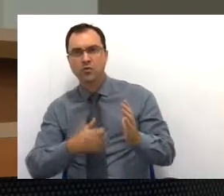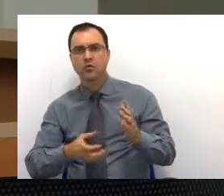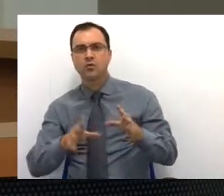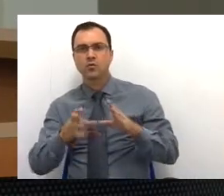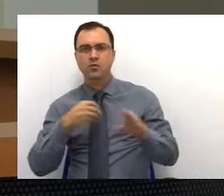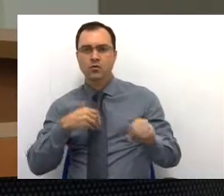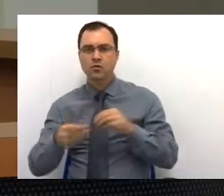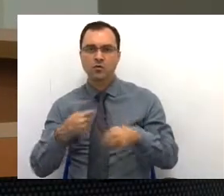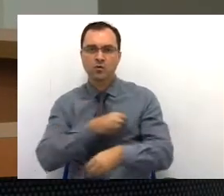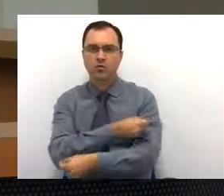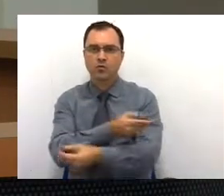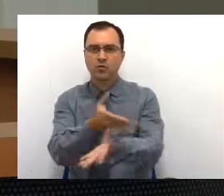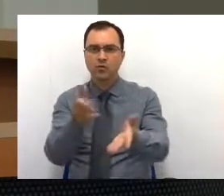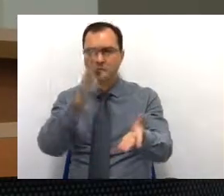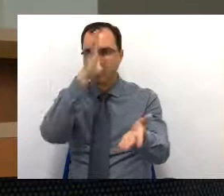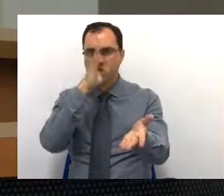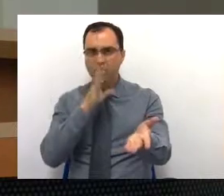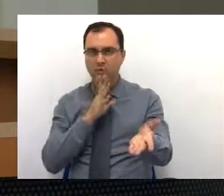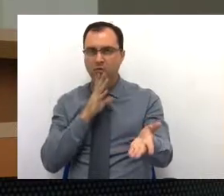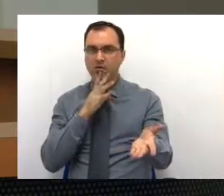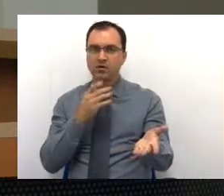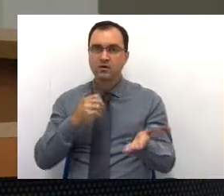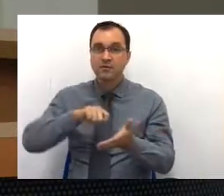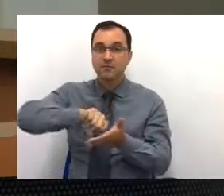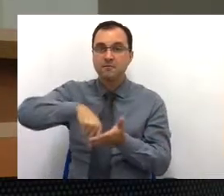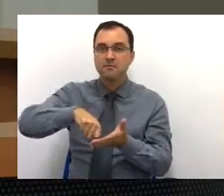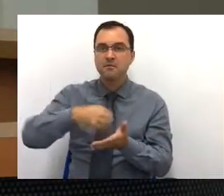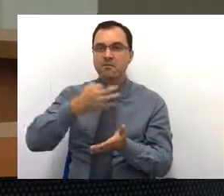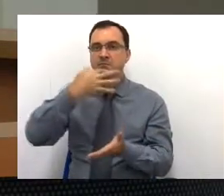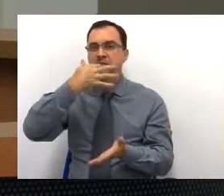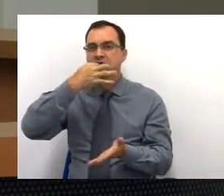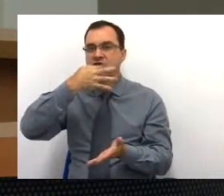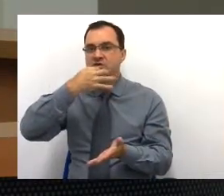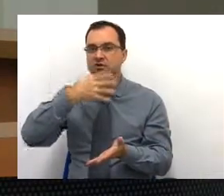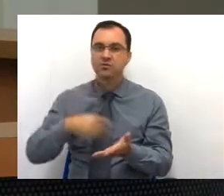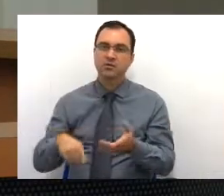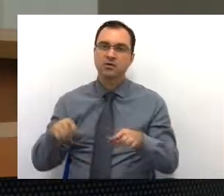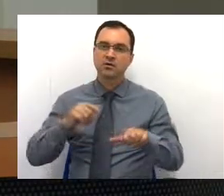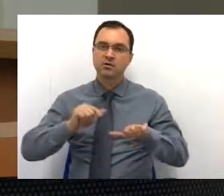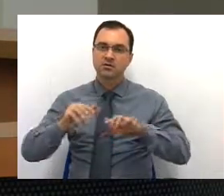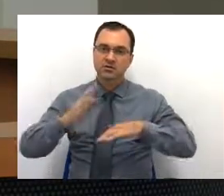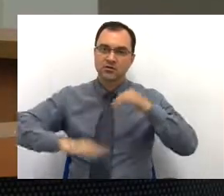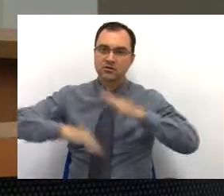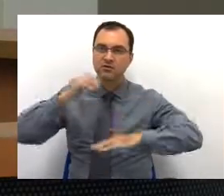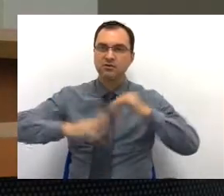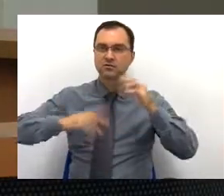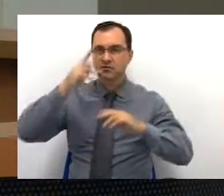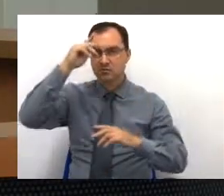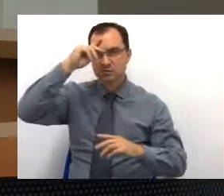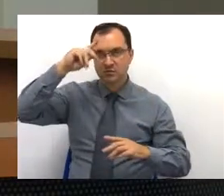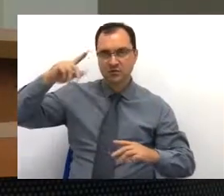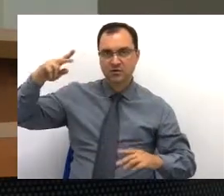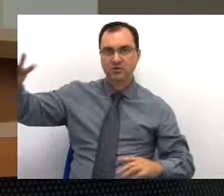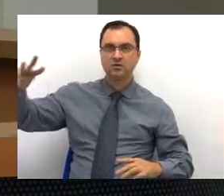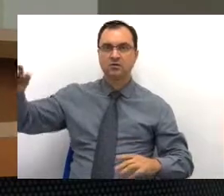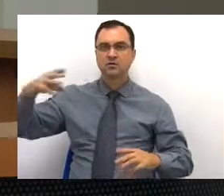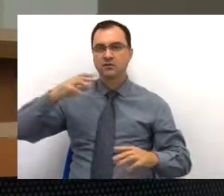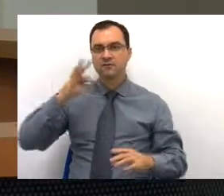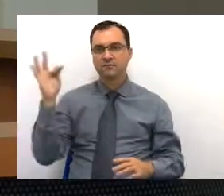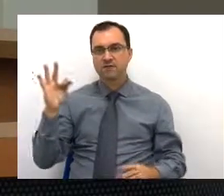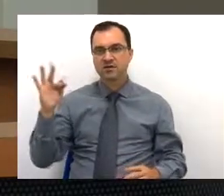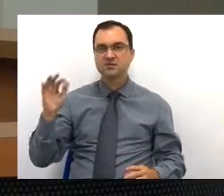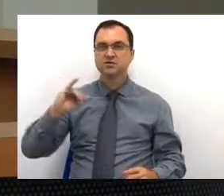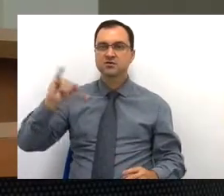material de distribuição gratuita. Nós estamos falando de medicamentos aqui, serviços de terceiros, pessoas jurídicas, pessoas físicas,